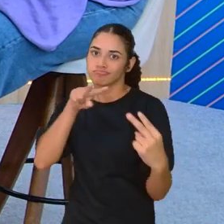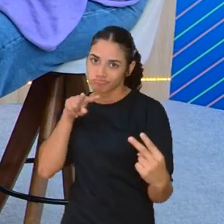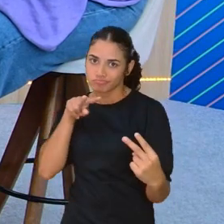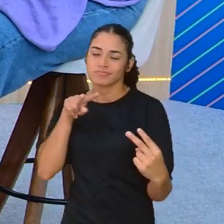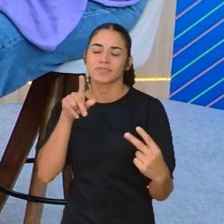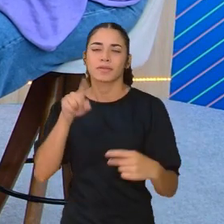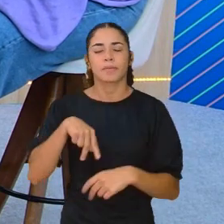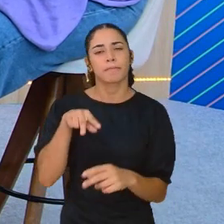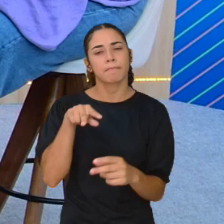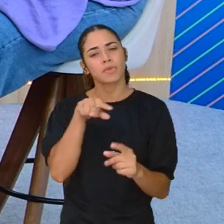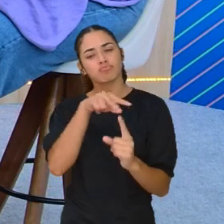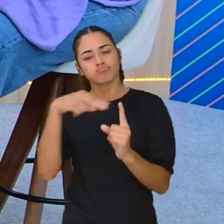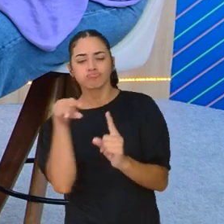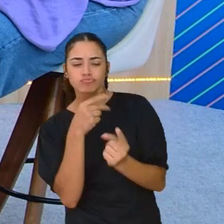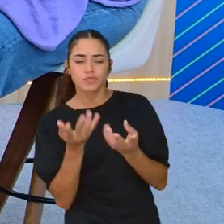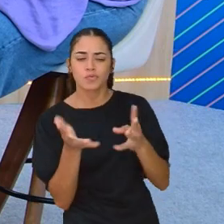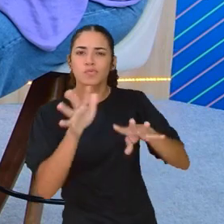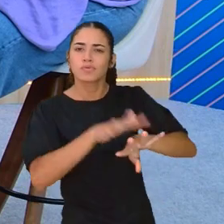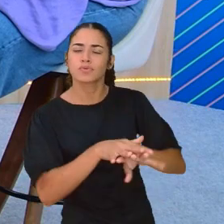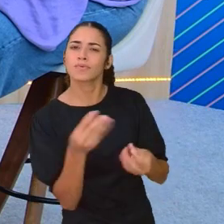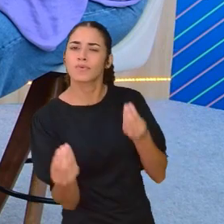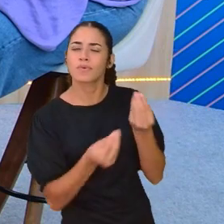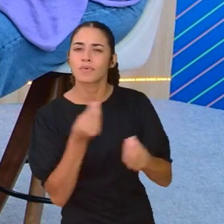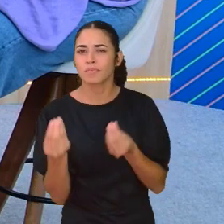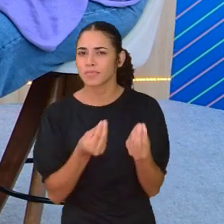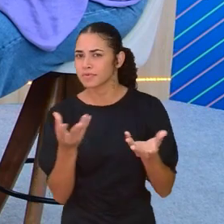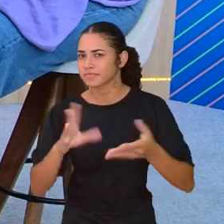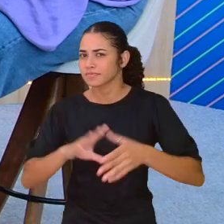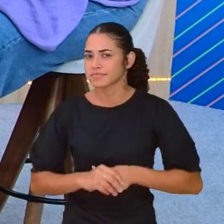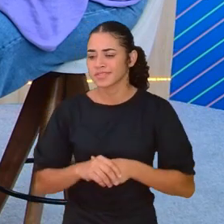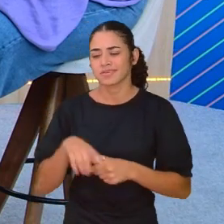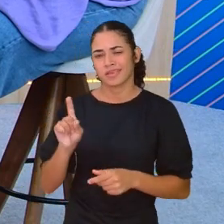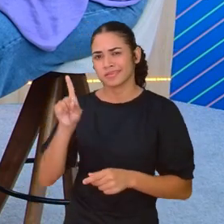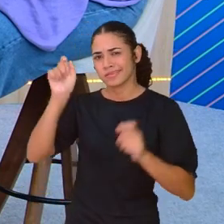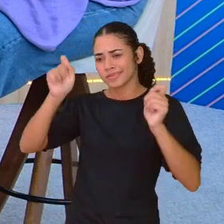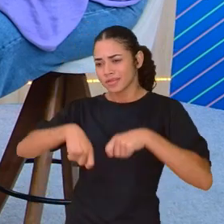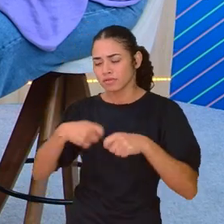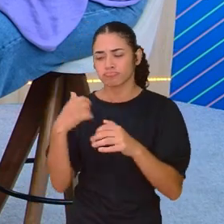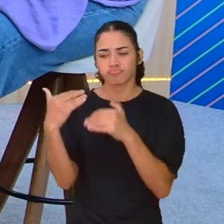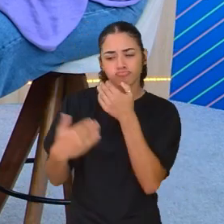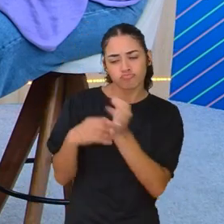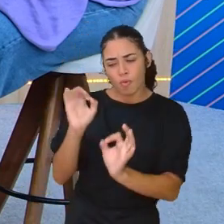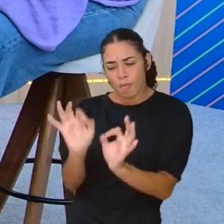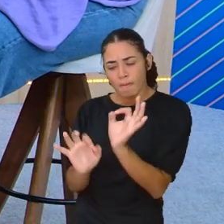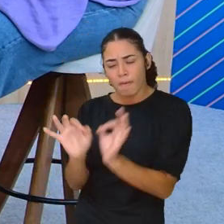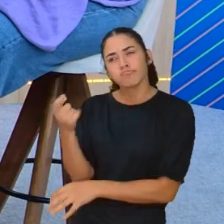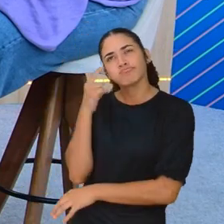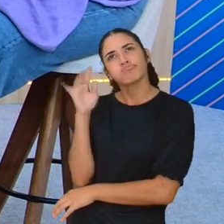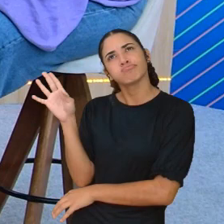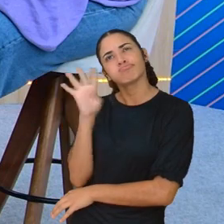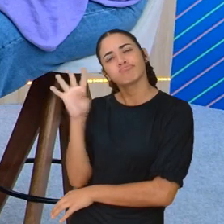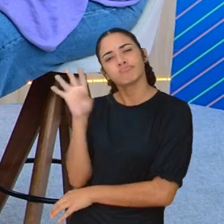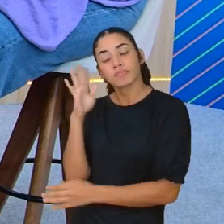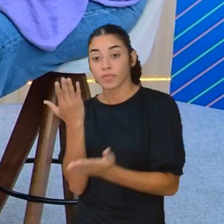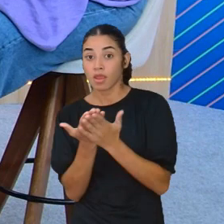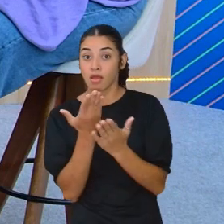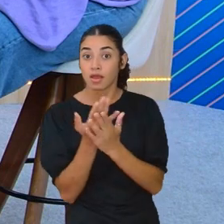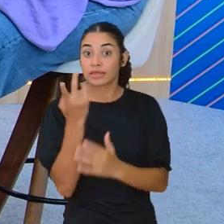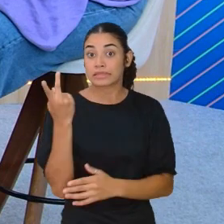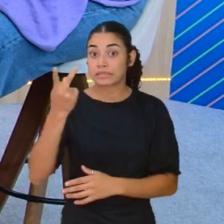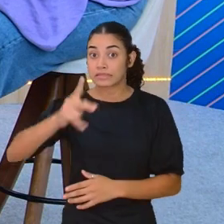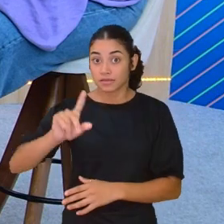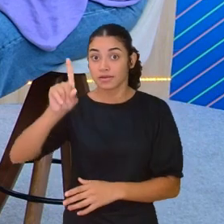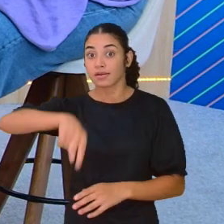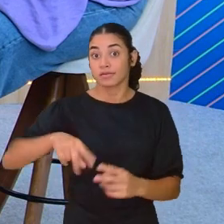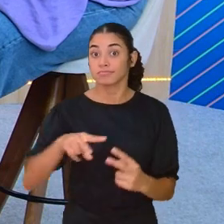Com esse olhar da inclusão. Então, como é que ela consegue construir? Como é que ela pensa a aula dela, não é?